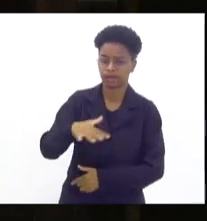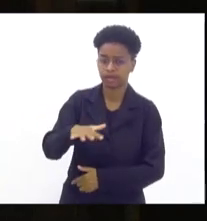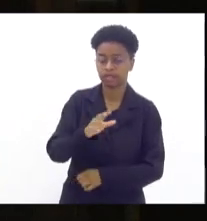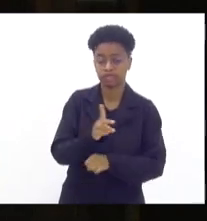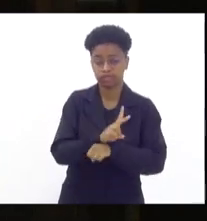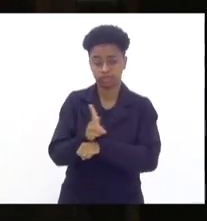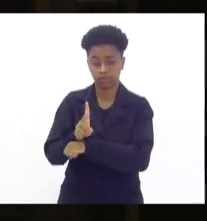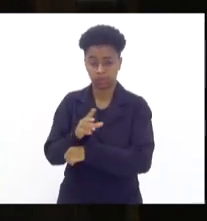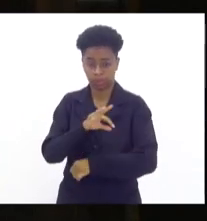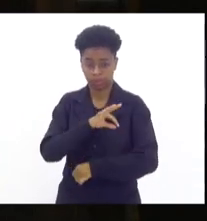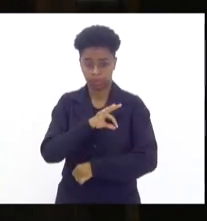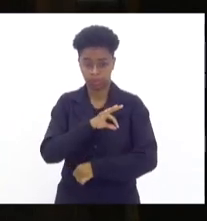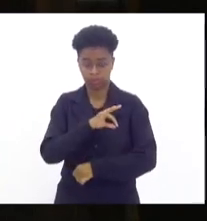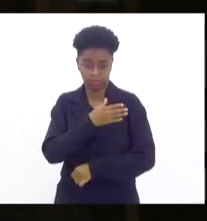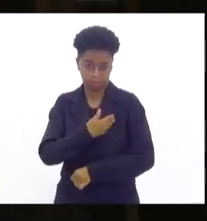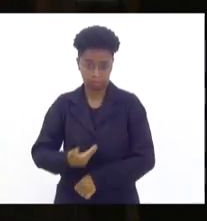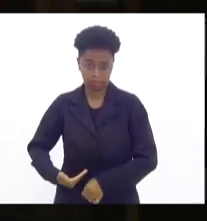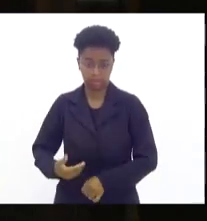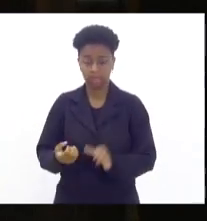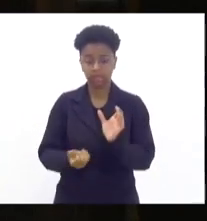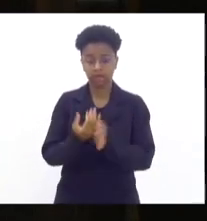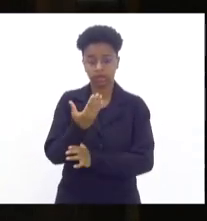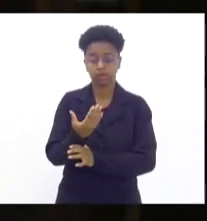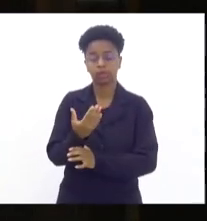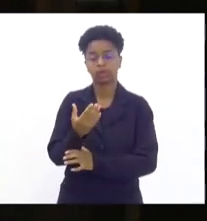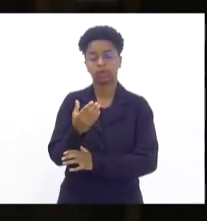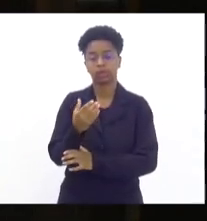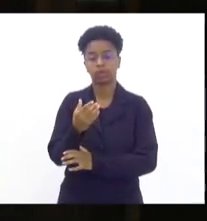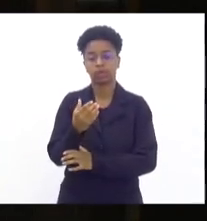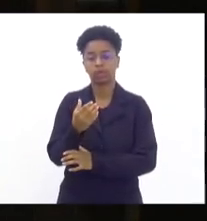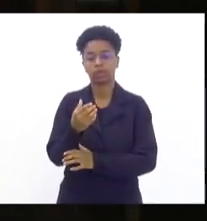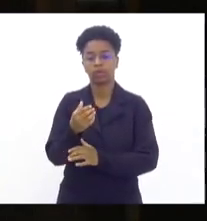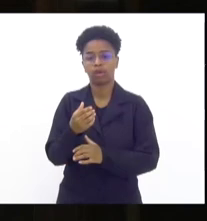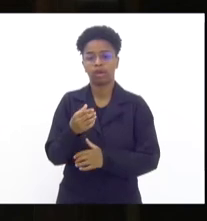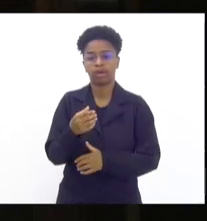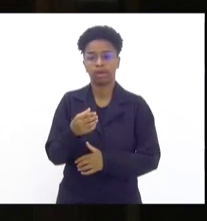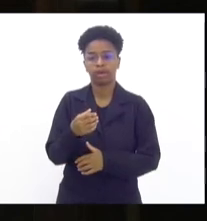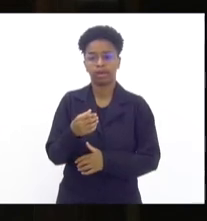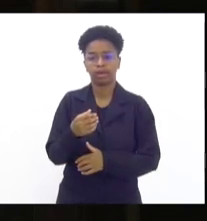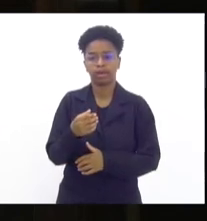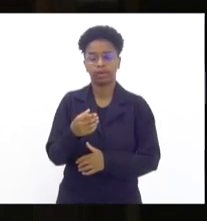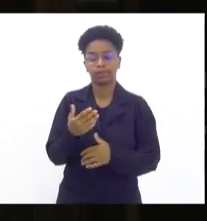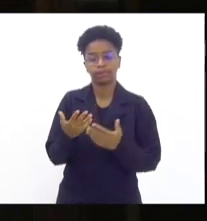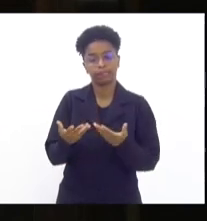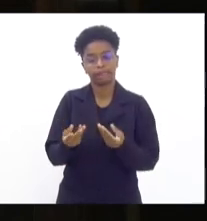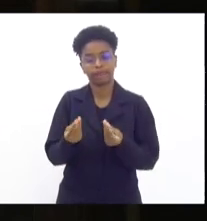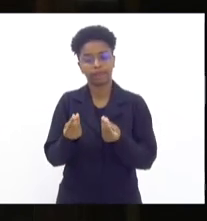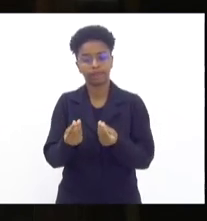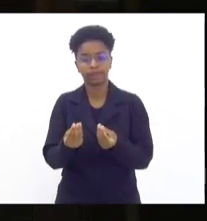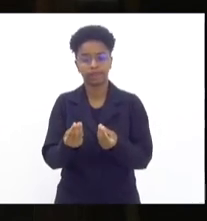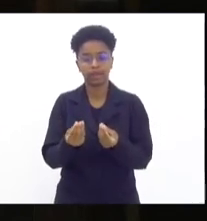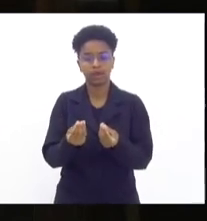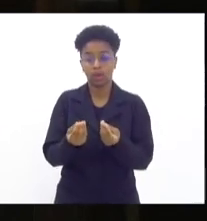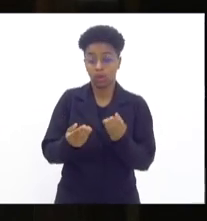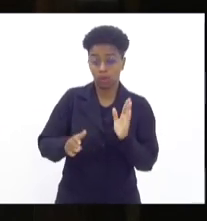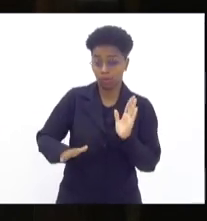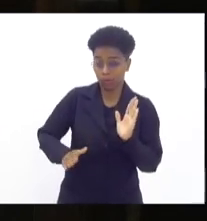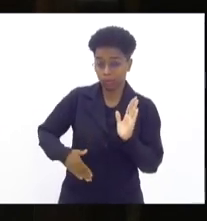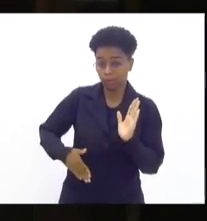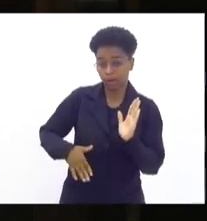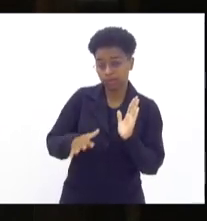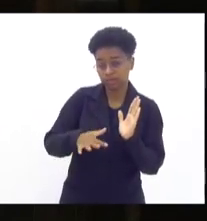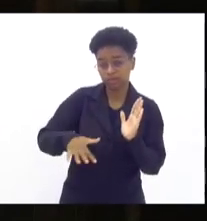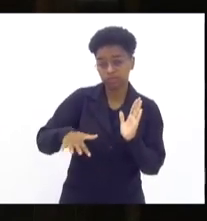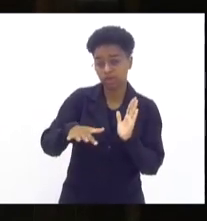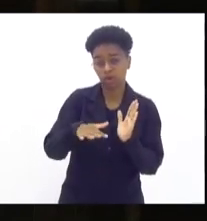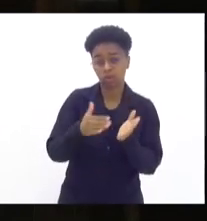a DPF 635, e aí foi a marginalidade como um todo começou